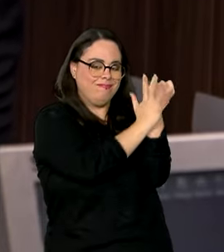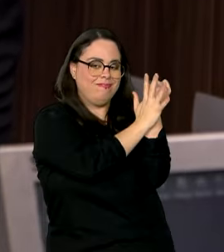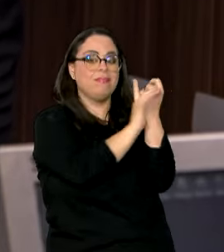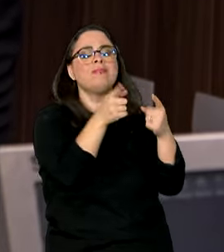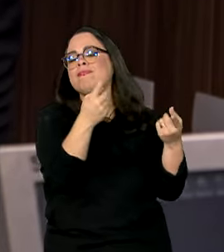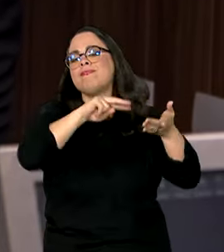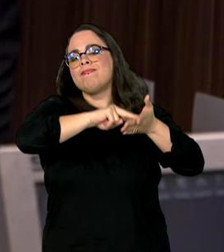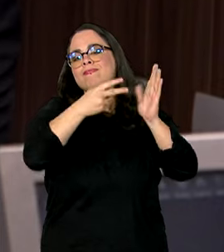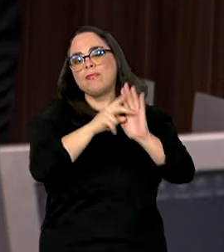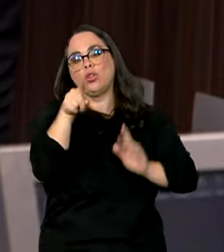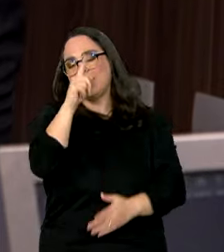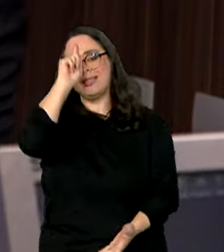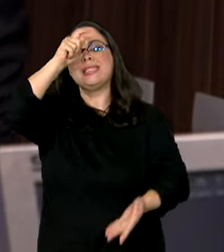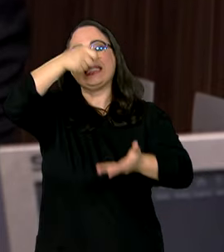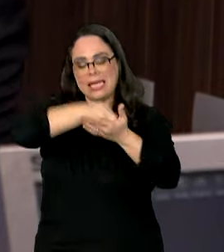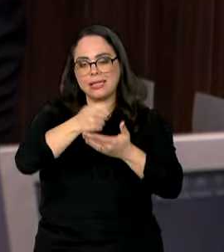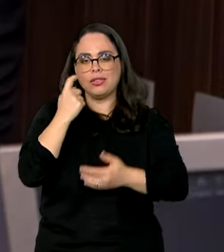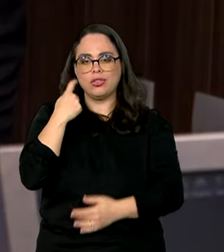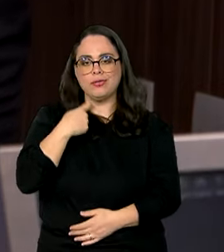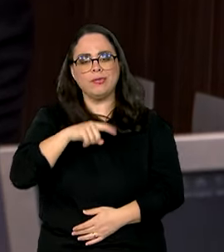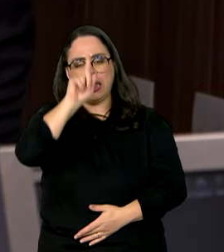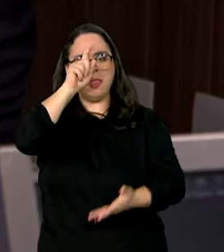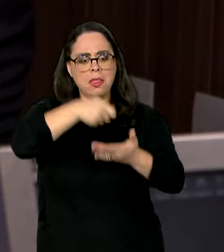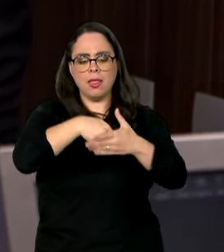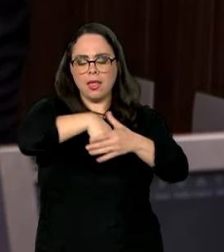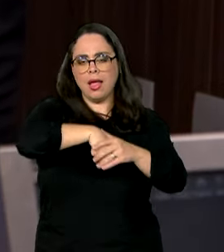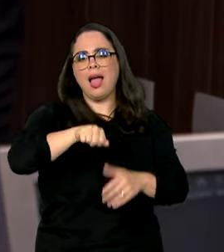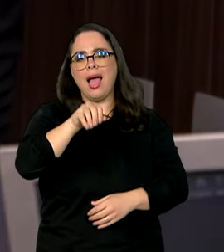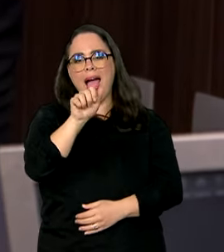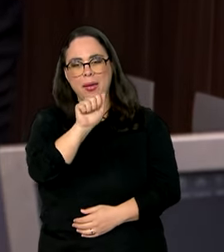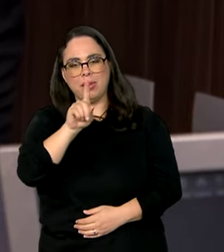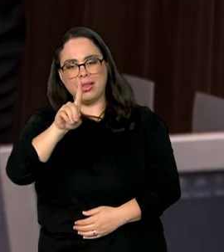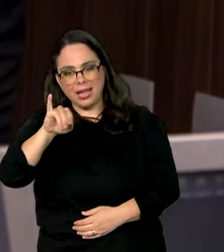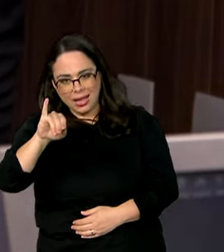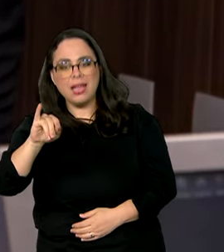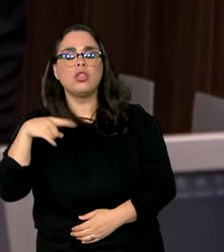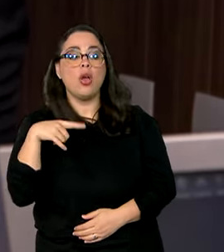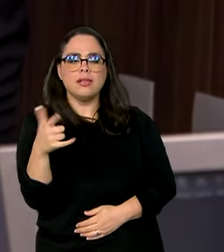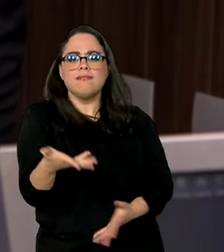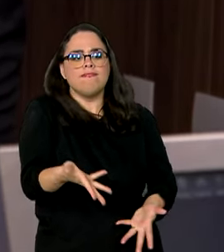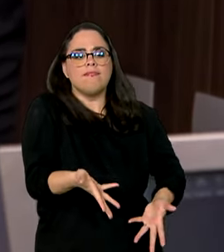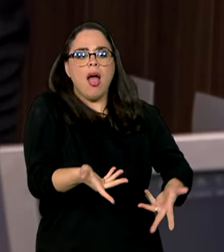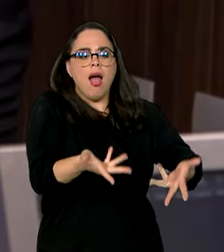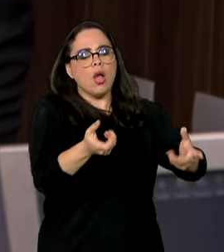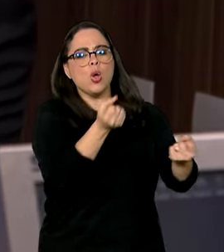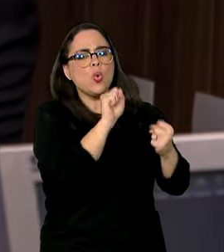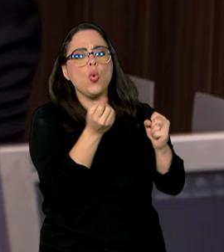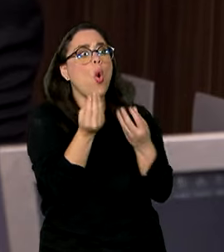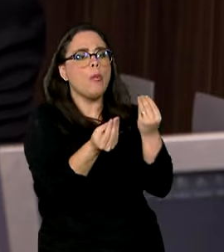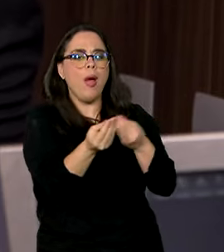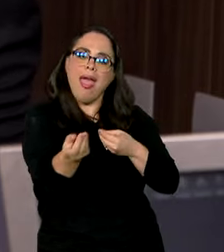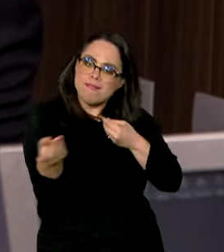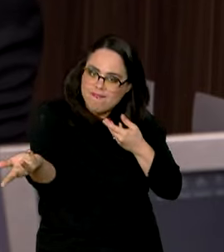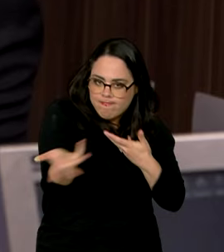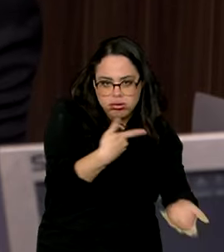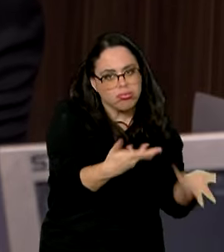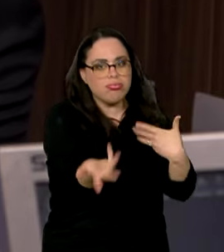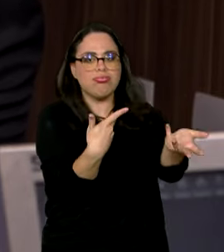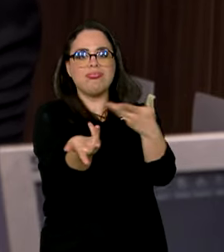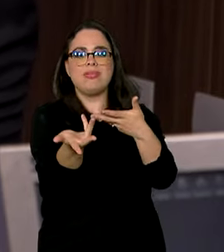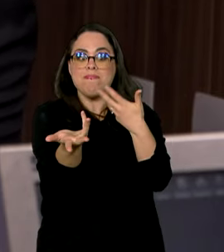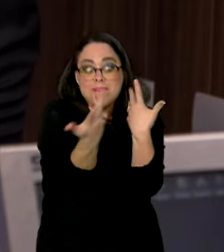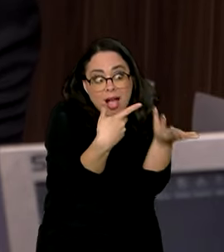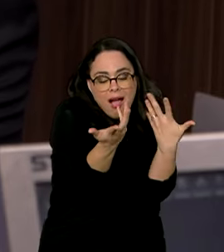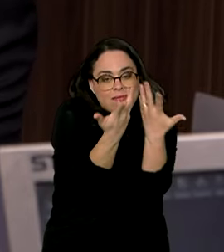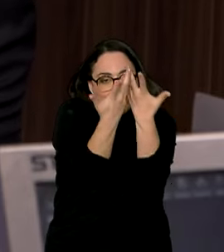na Agência de Desenvolvimento Industrial que a nossa forma de ajudar a desenvolver a indústria é modernizar o ambiente